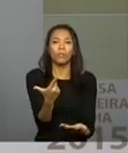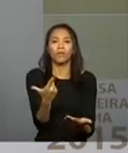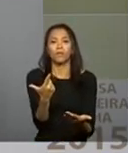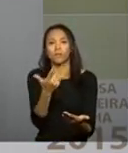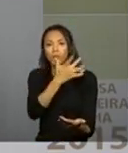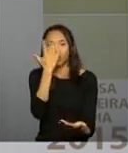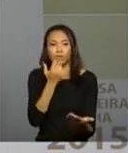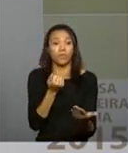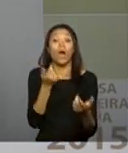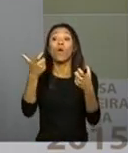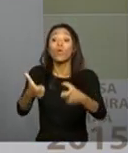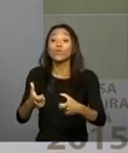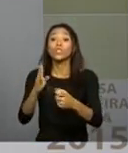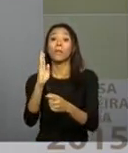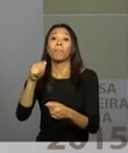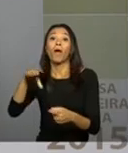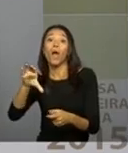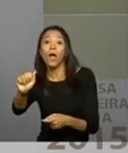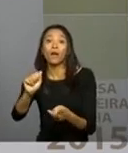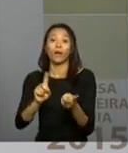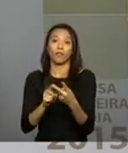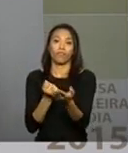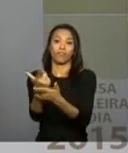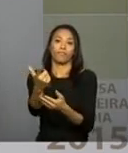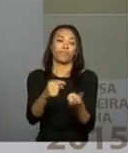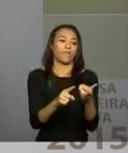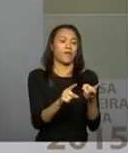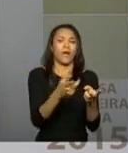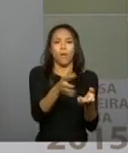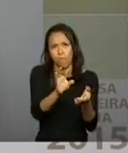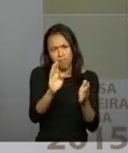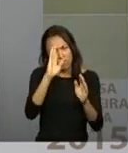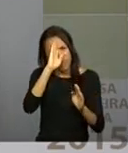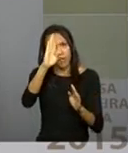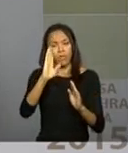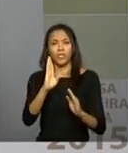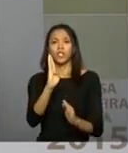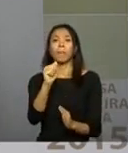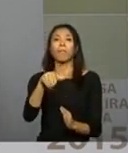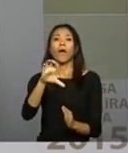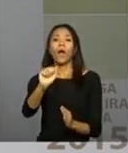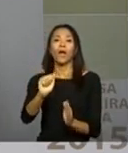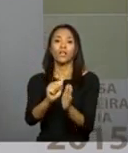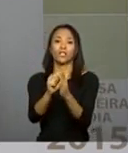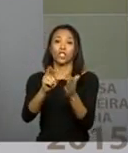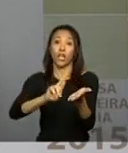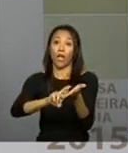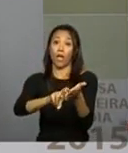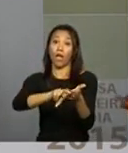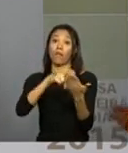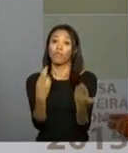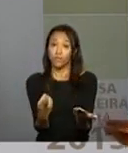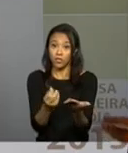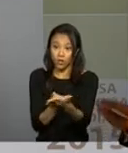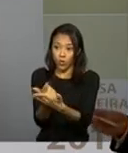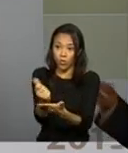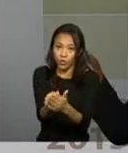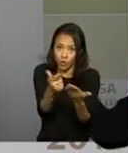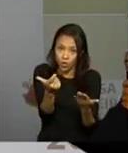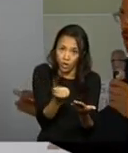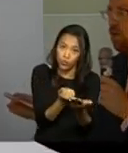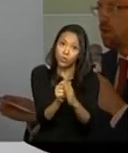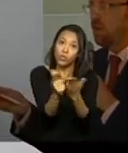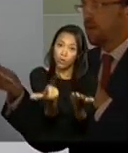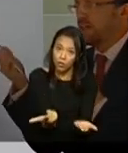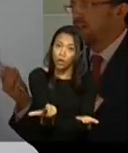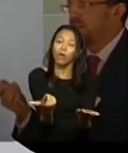pessoas estão comprando seus jornais nas bancas, ainda estão comprando suas assinaturas, mas principalmente bancas. Você tem uma... Para quem faz o meio